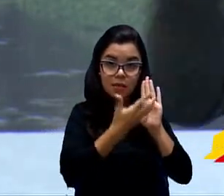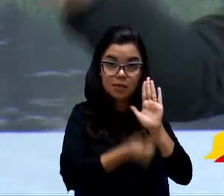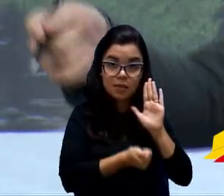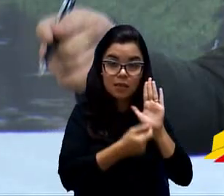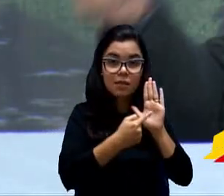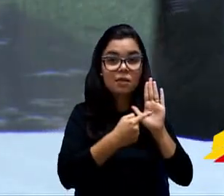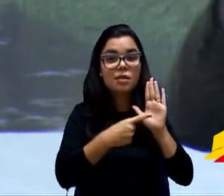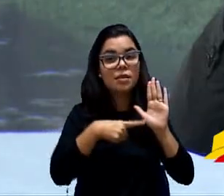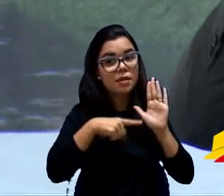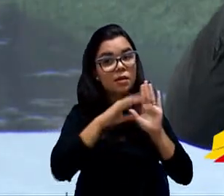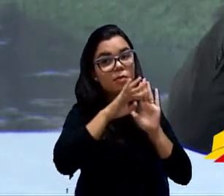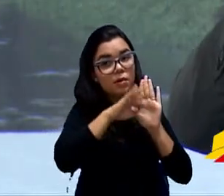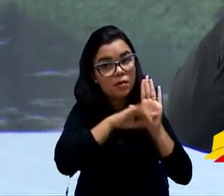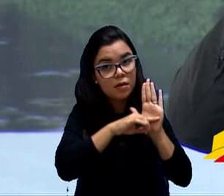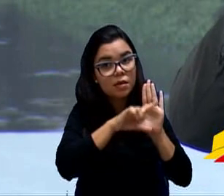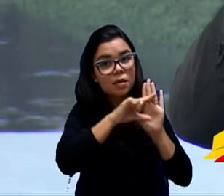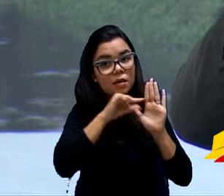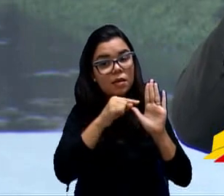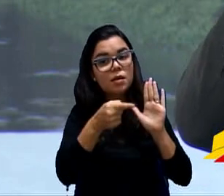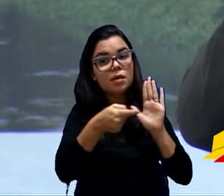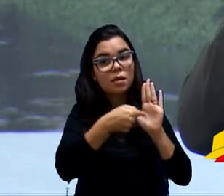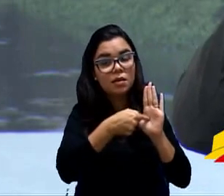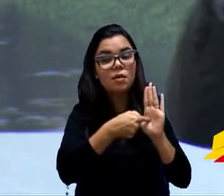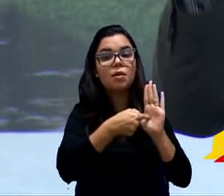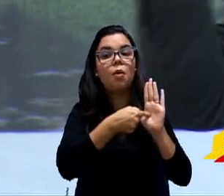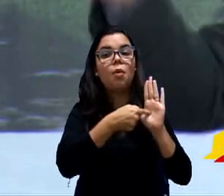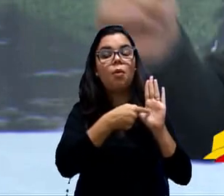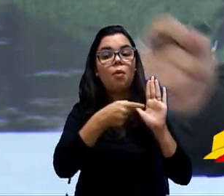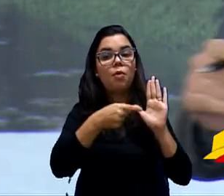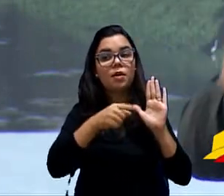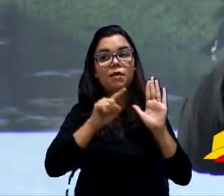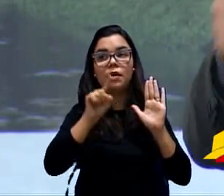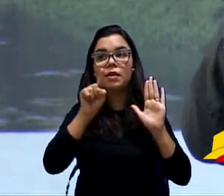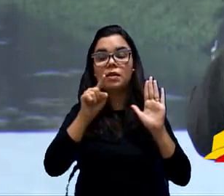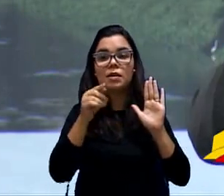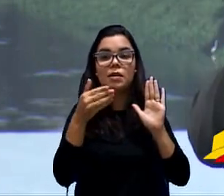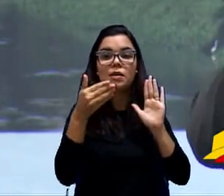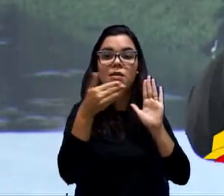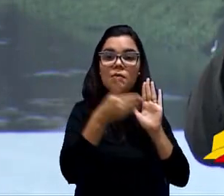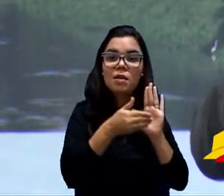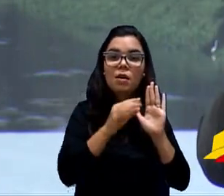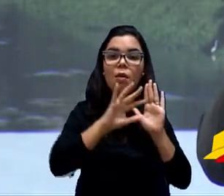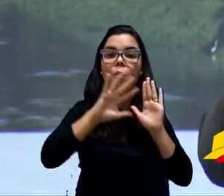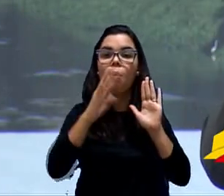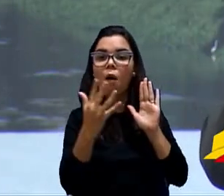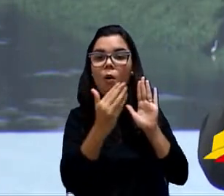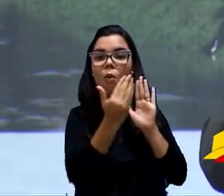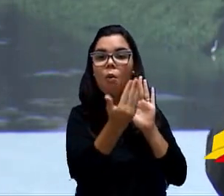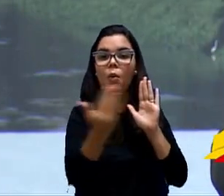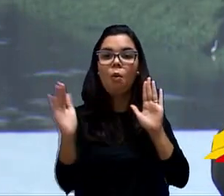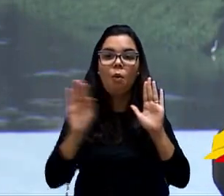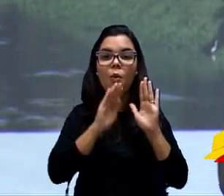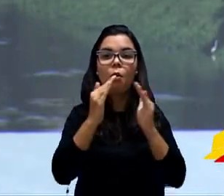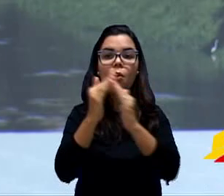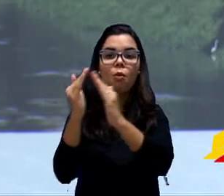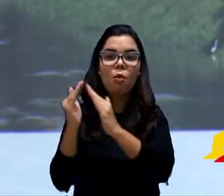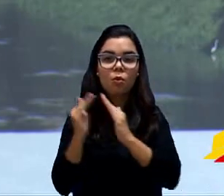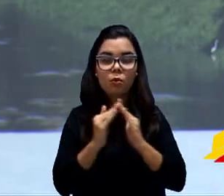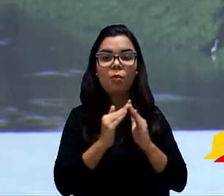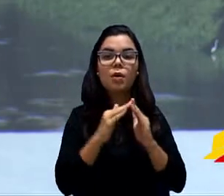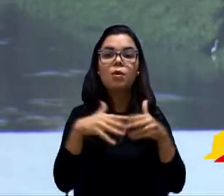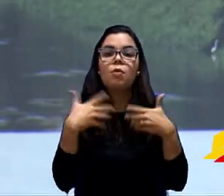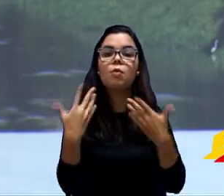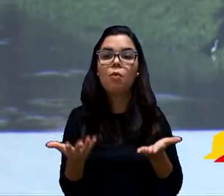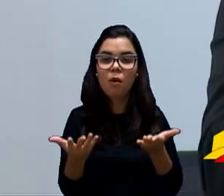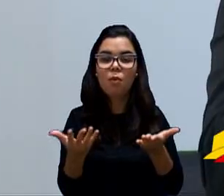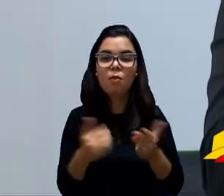o anexo, se o projeto de lei estiver escrito que vai ser aqueles condomínios, aí beleza, aí está específico. Eu defendo,